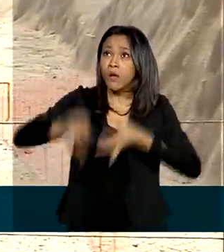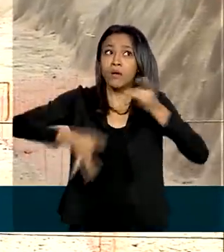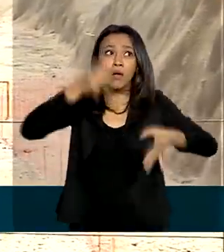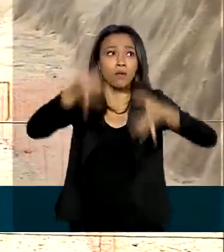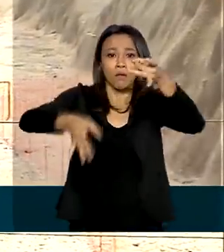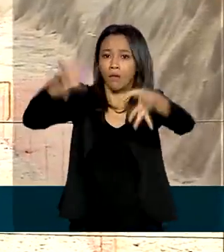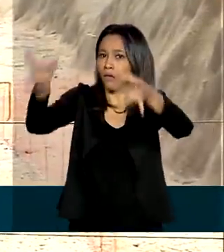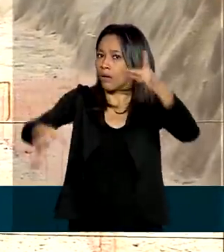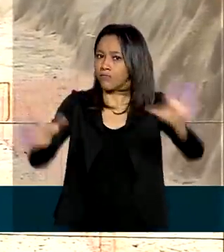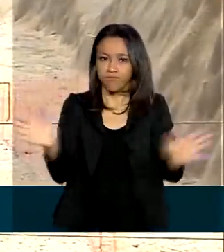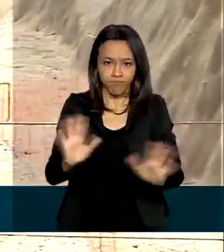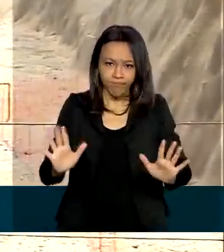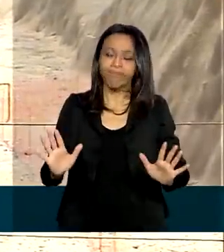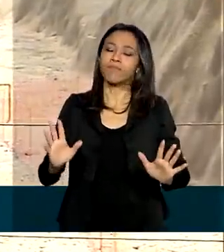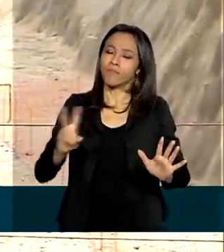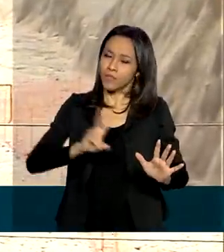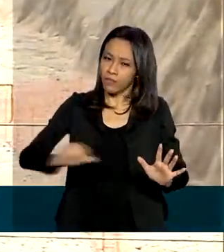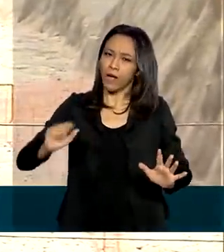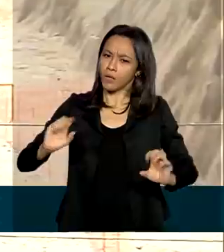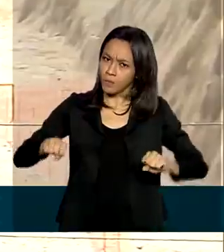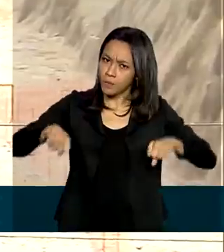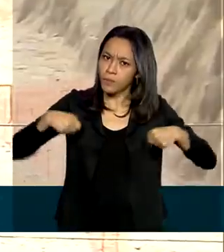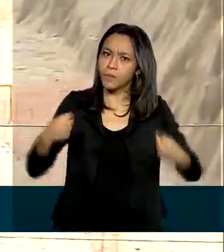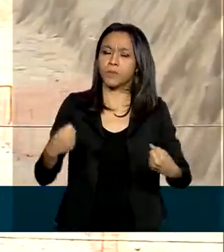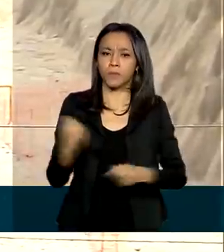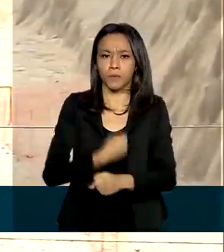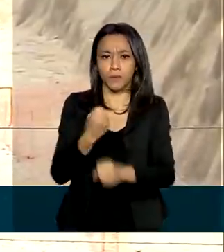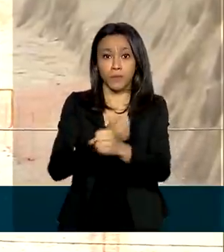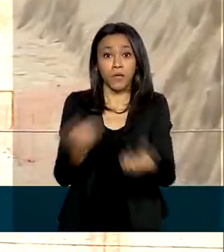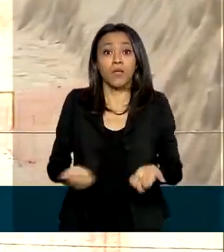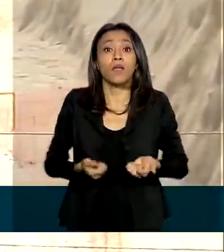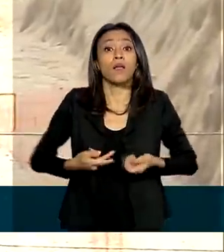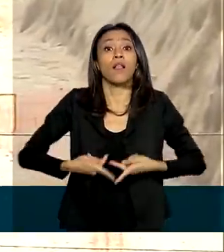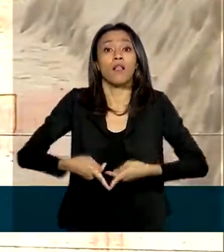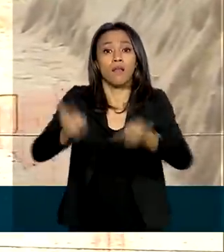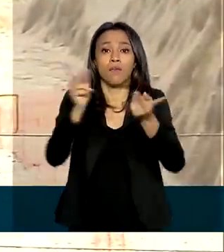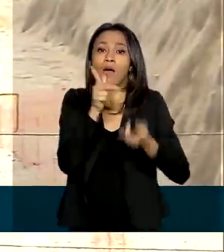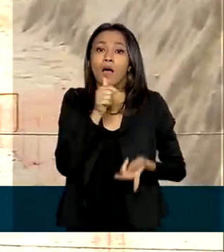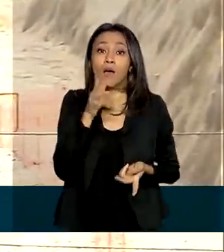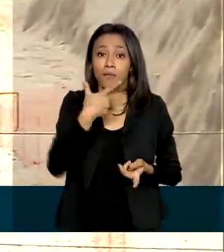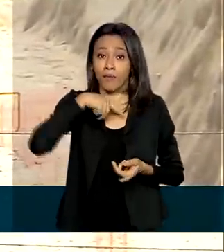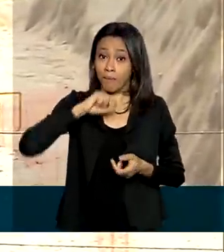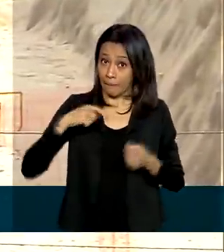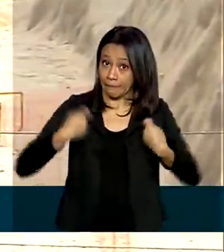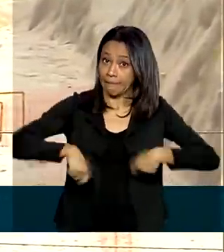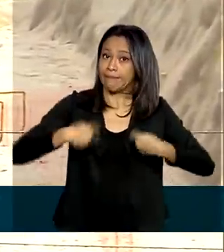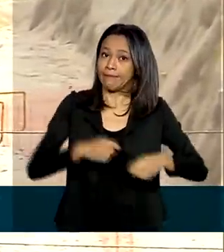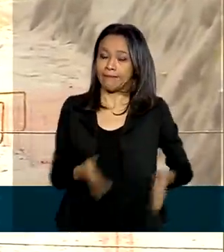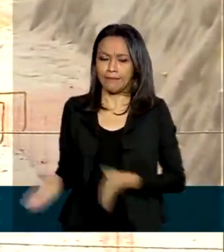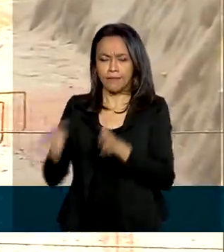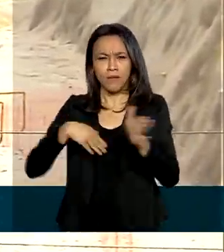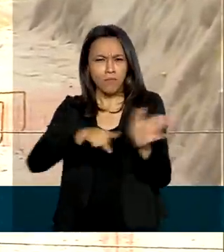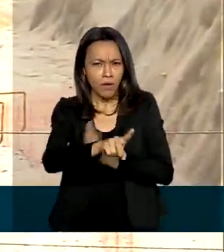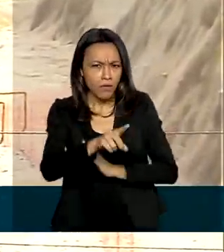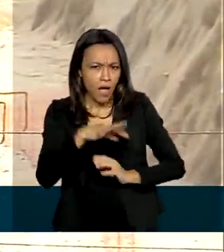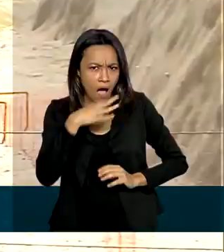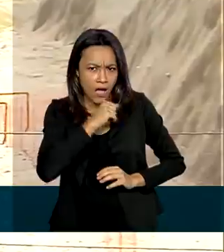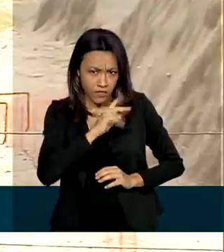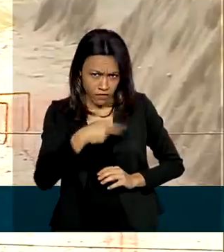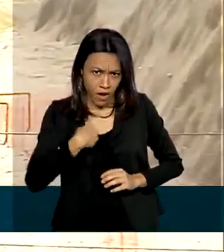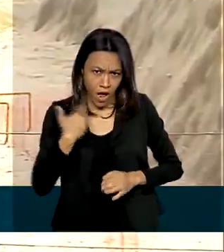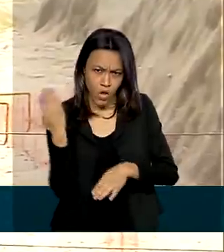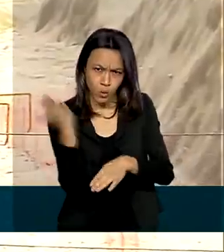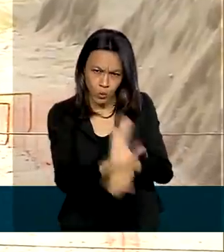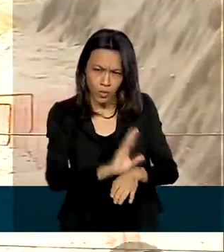parte desse compromisso nosso. A gente fica muito feliz em trazer água para quem realmente precisa. O senhor acha que vai ajudar também na geração de